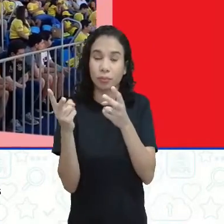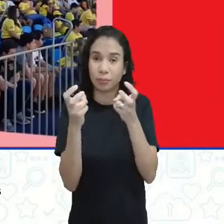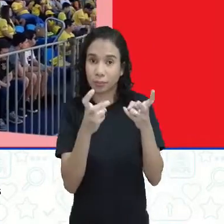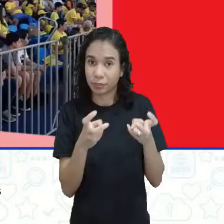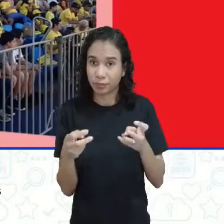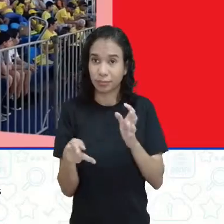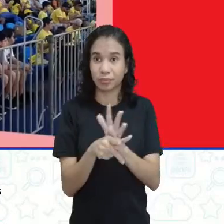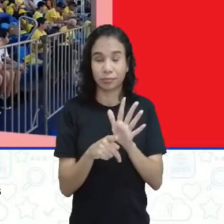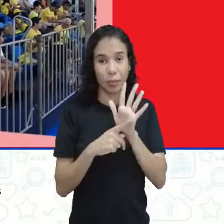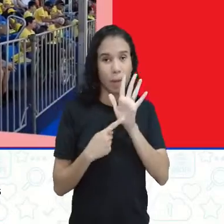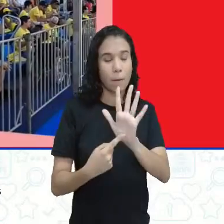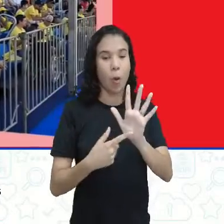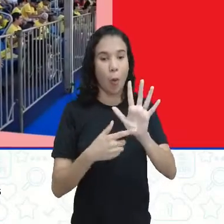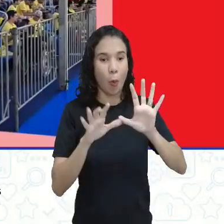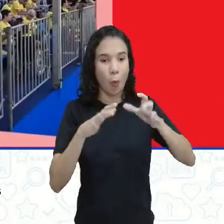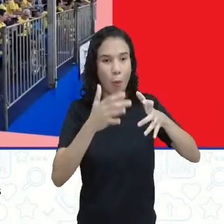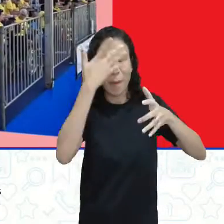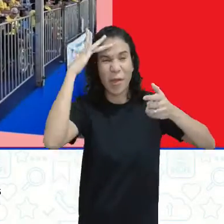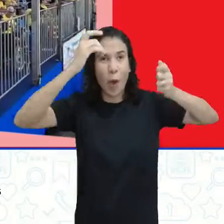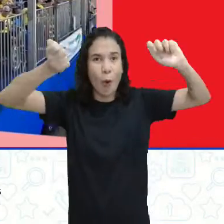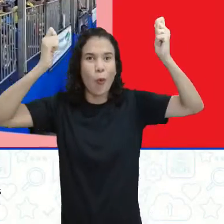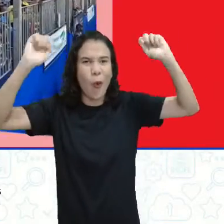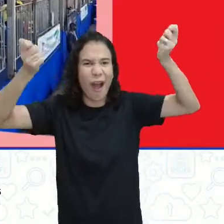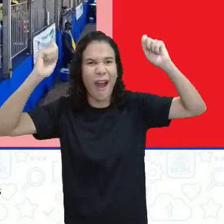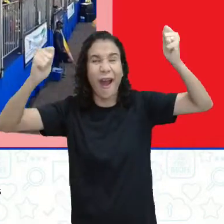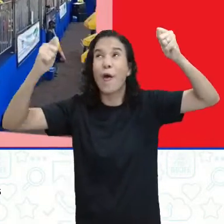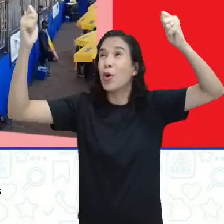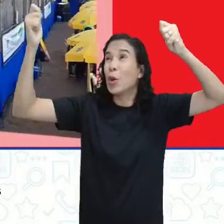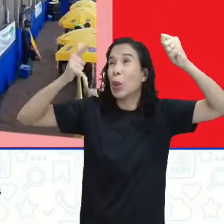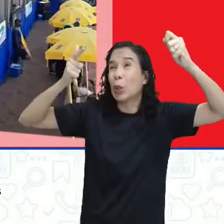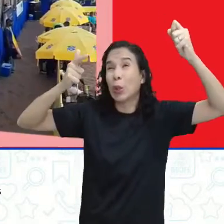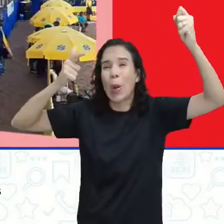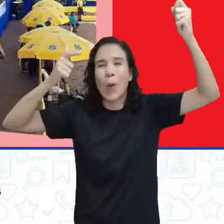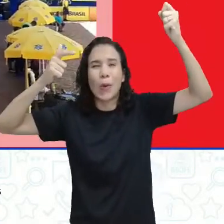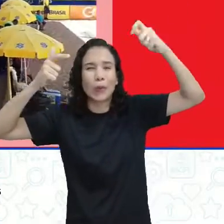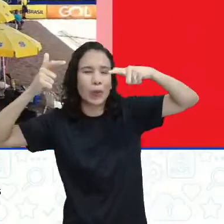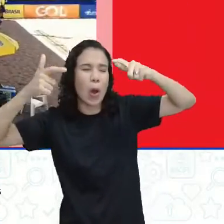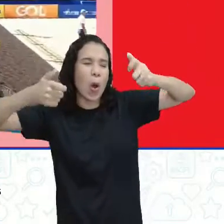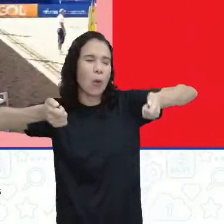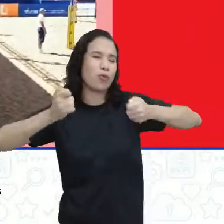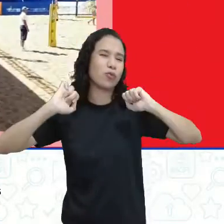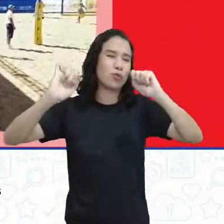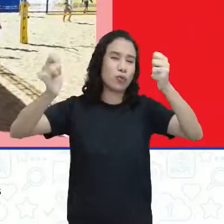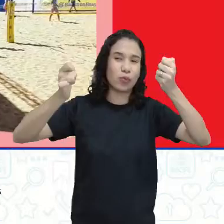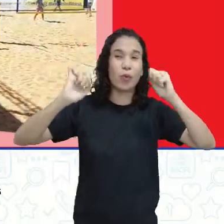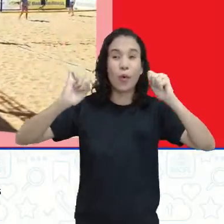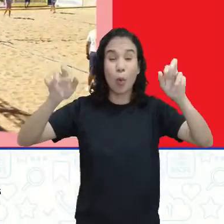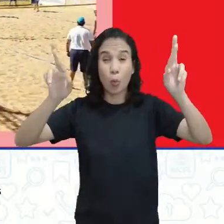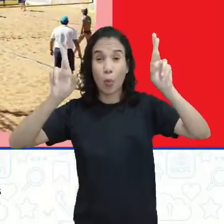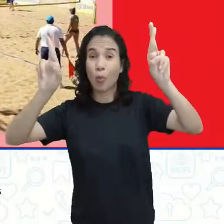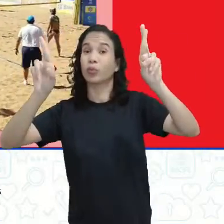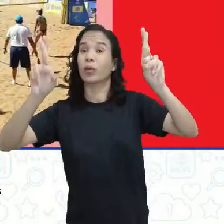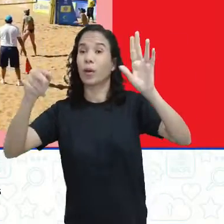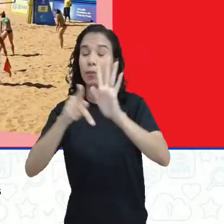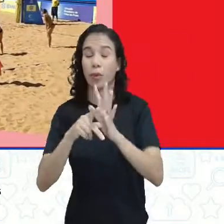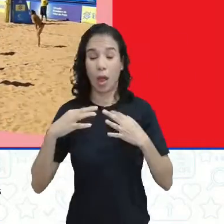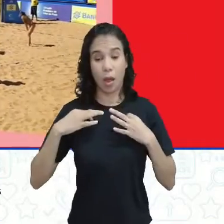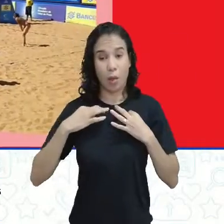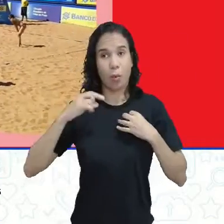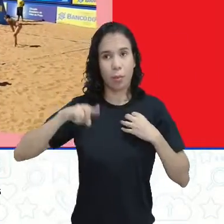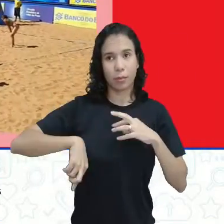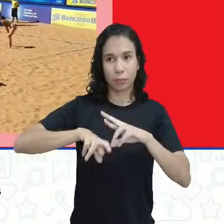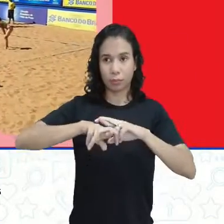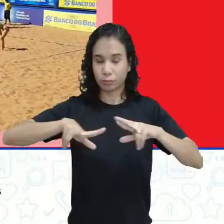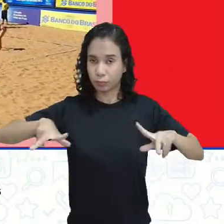aí, mostra a torcida, né? A galera toda aí, no sol. Então, vejam que as vestimentas são diferentes,